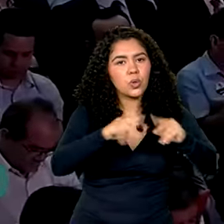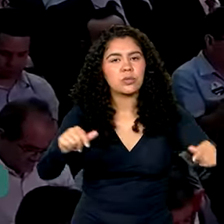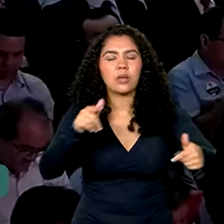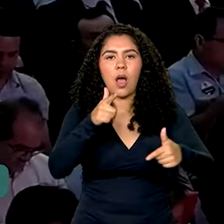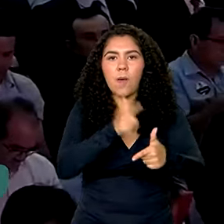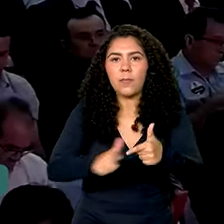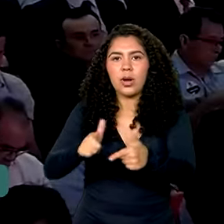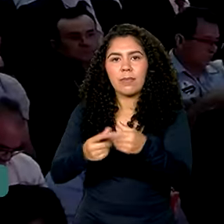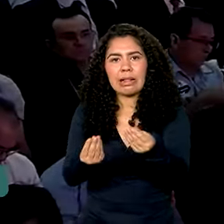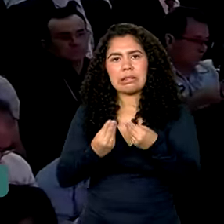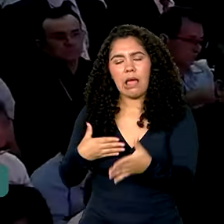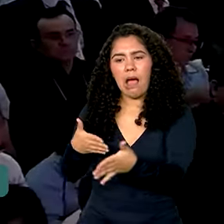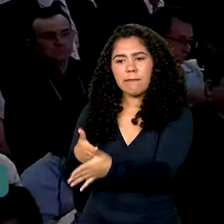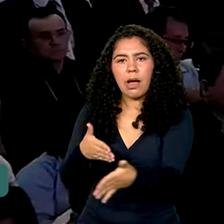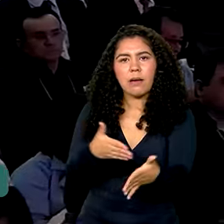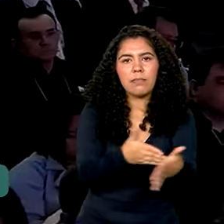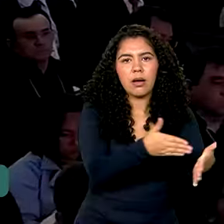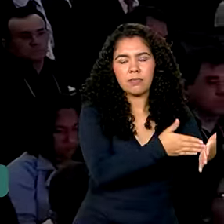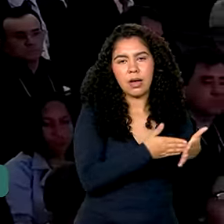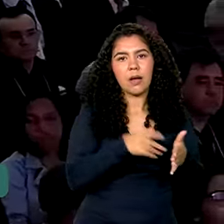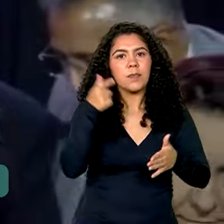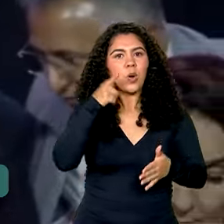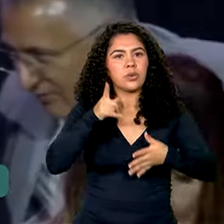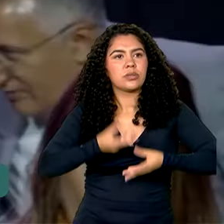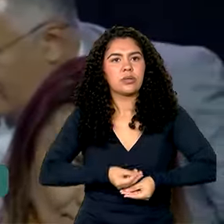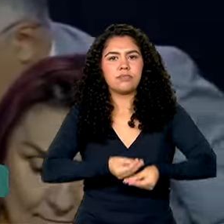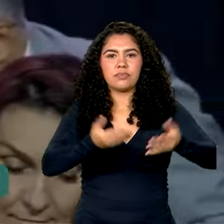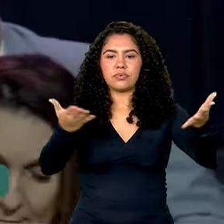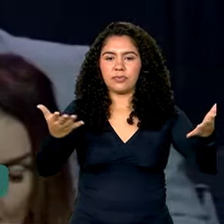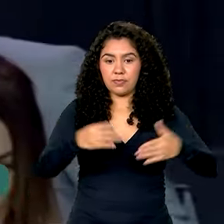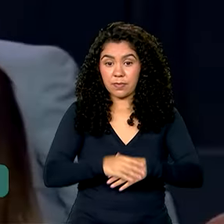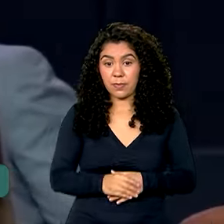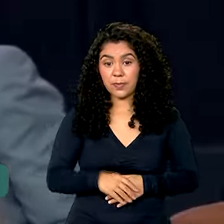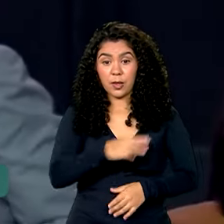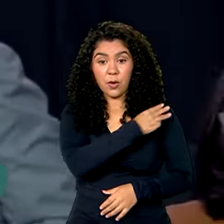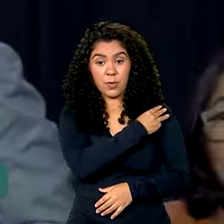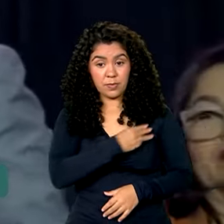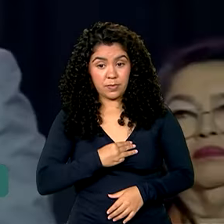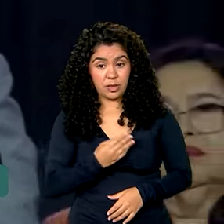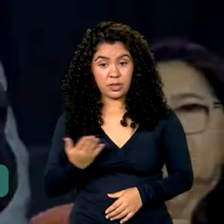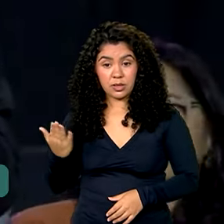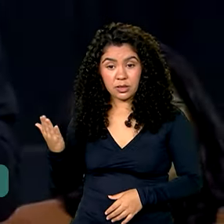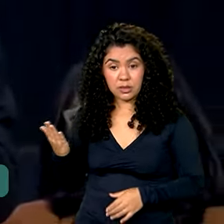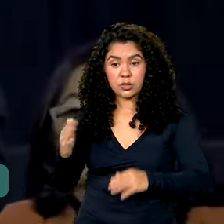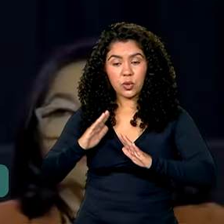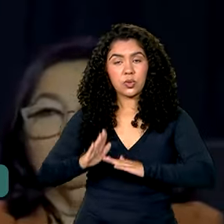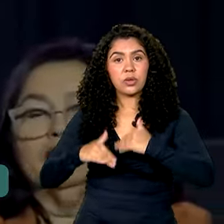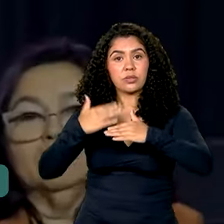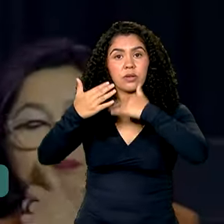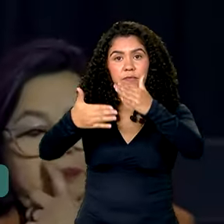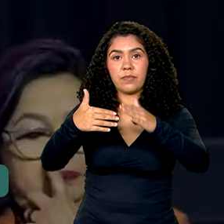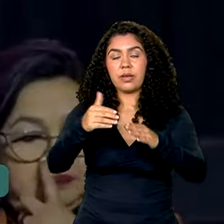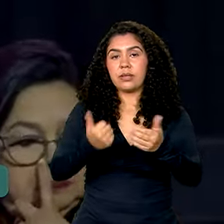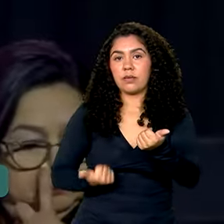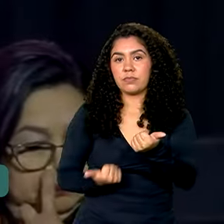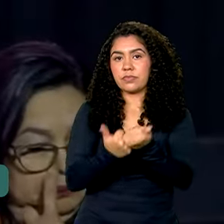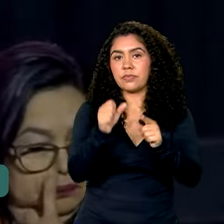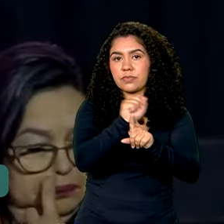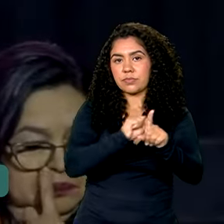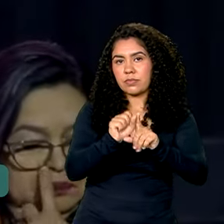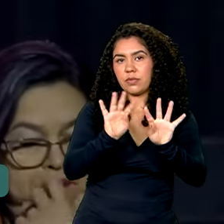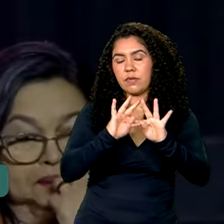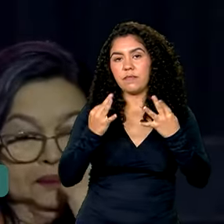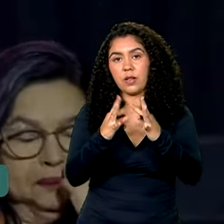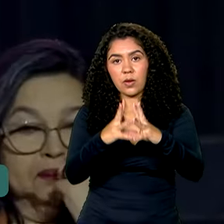programas federais cheguem às suas cidades. O ministro do Desenvolvimento e Assistência Social, Família e